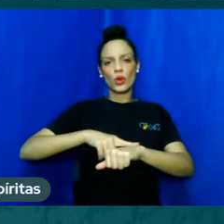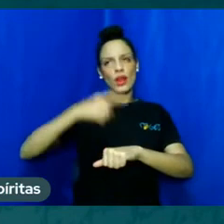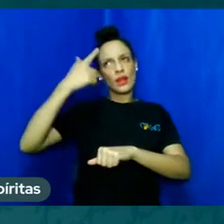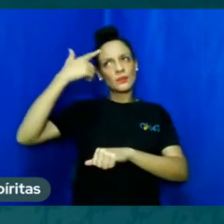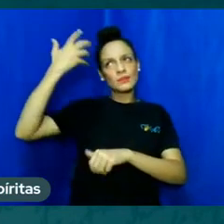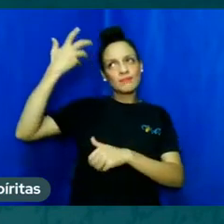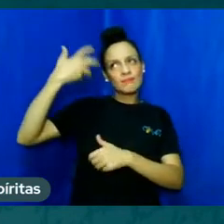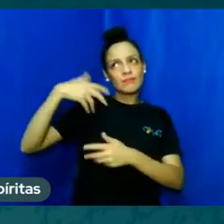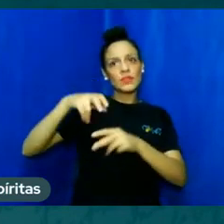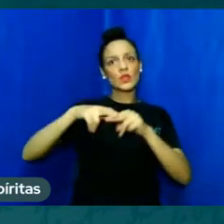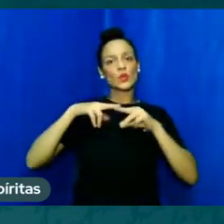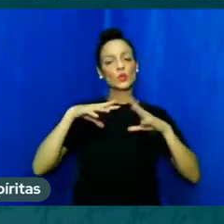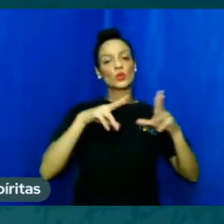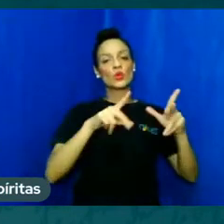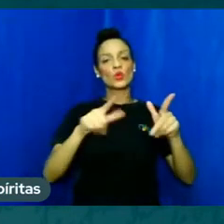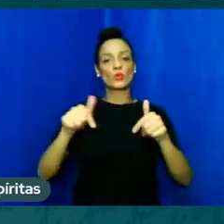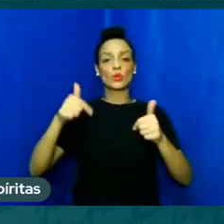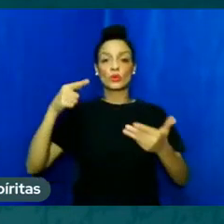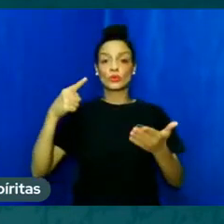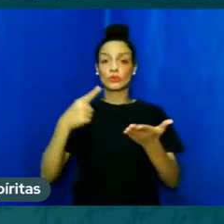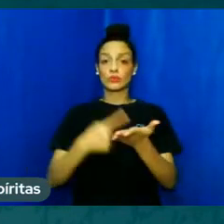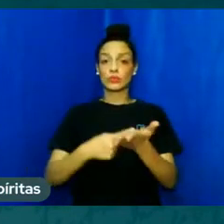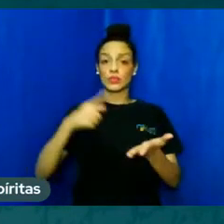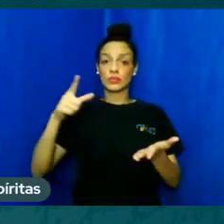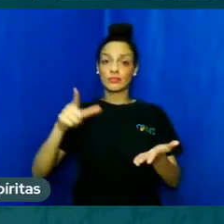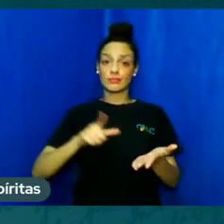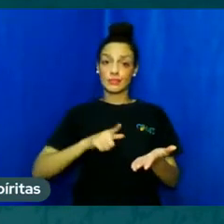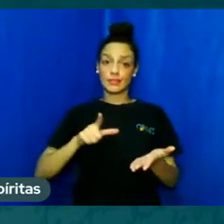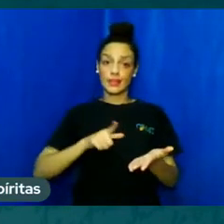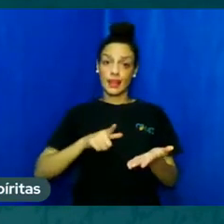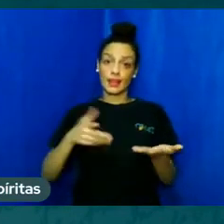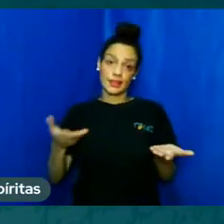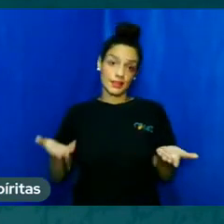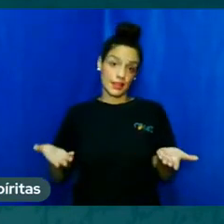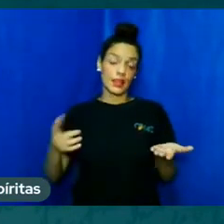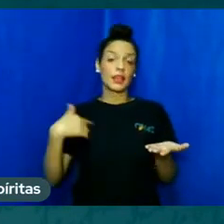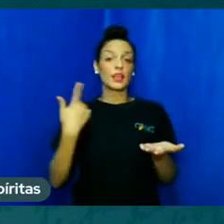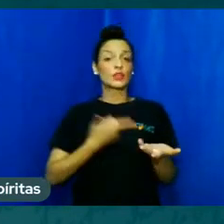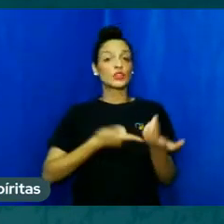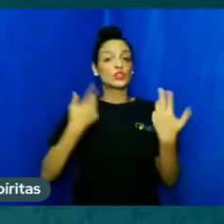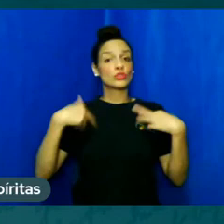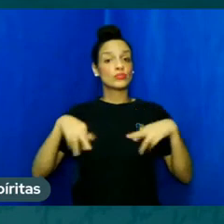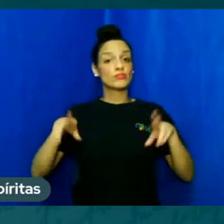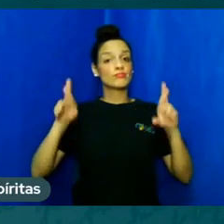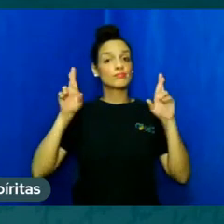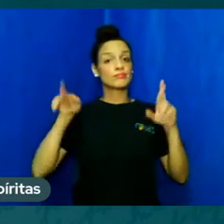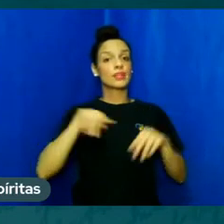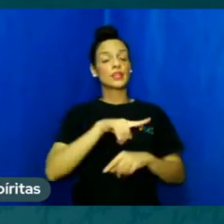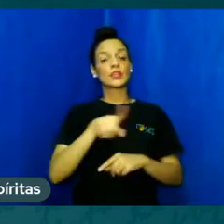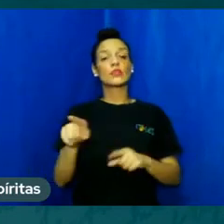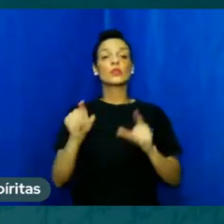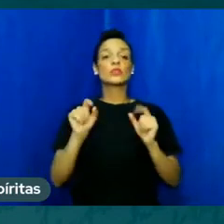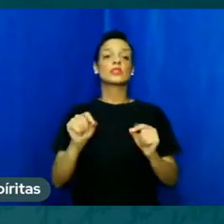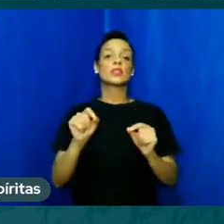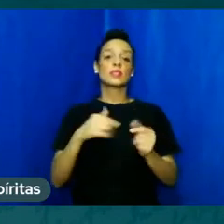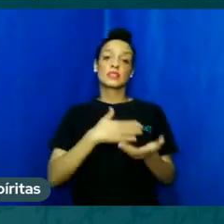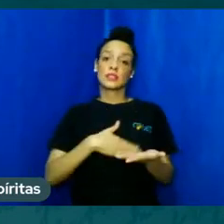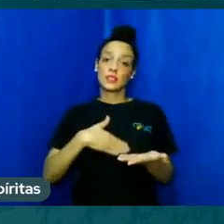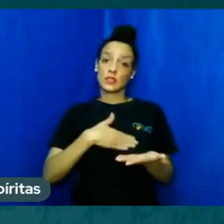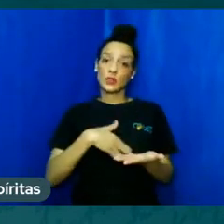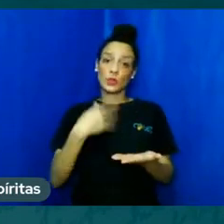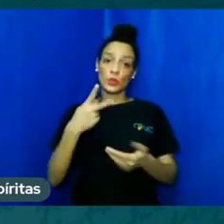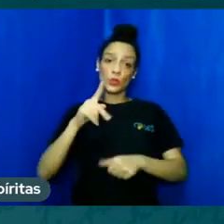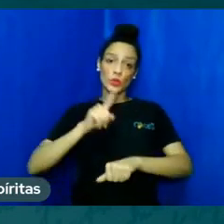espíritas. E esperamos estar atendendo aí a expectativa de vocês, não é? Com esse horário.